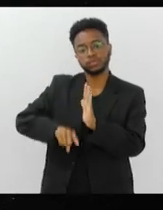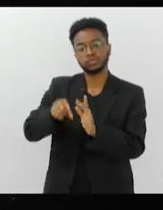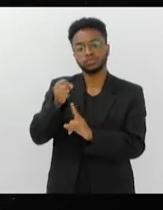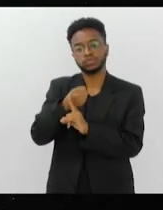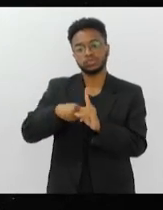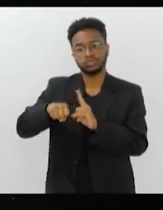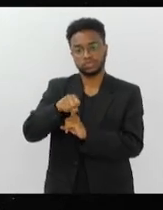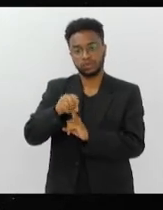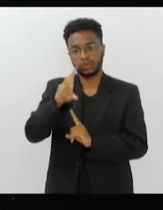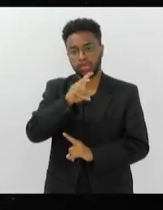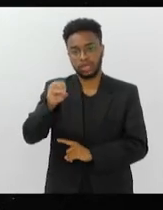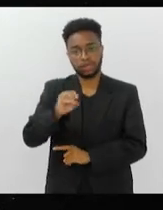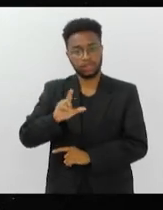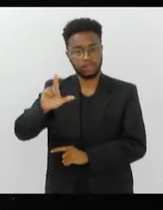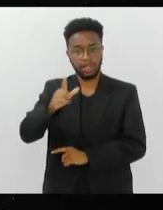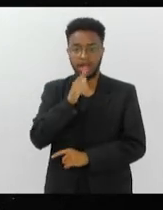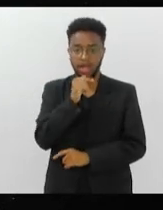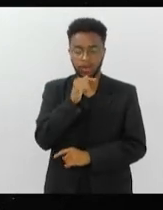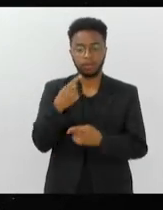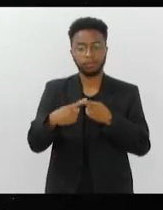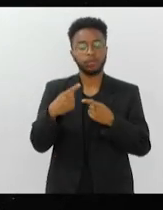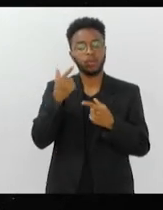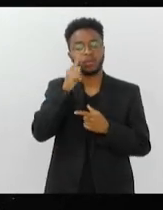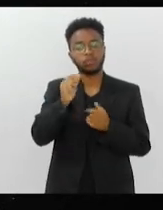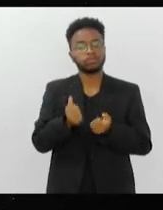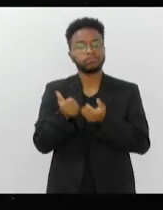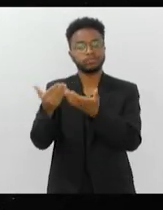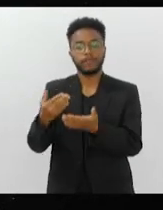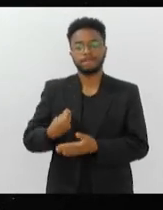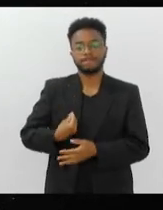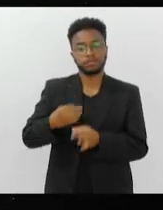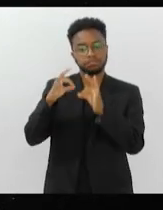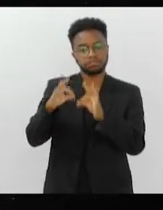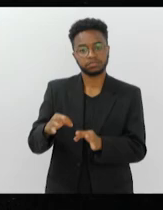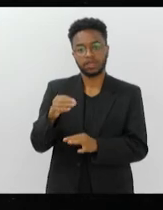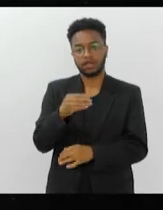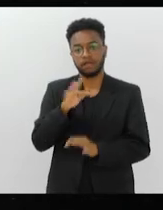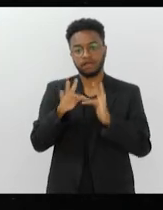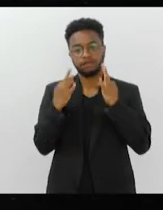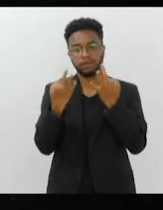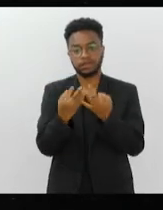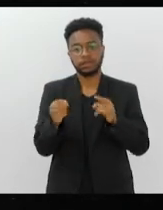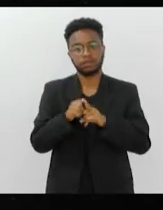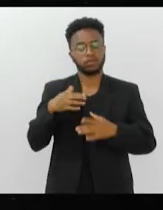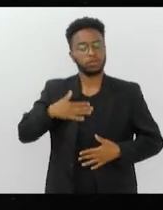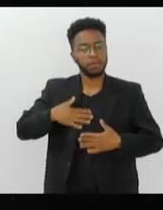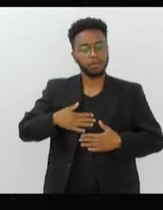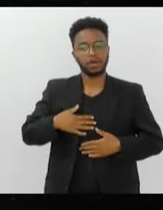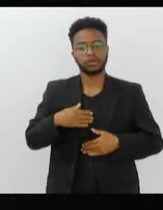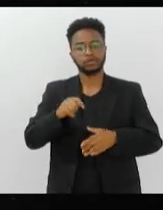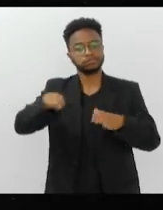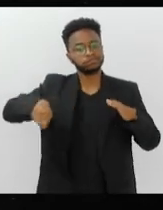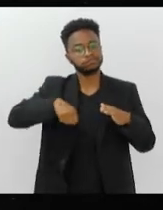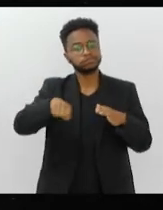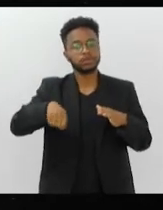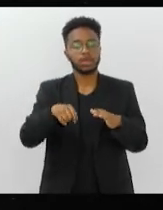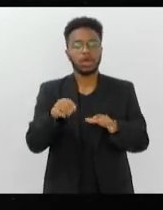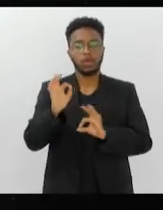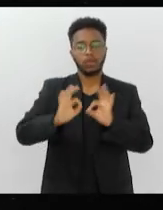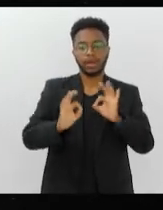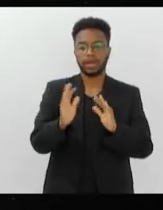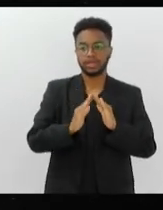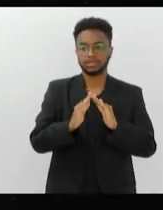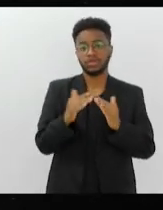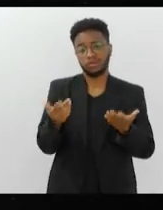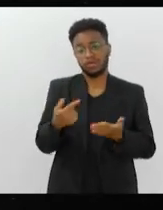água para poder dar dignidade à sua família, não é isso? Dignidade à sua família, não é dar banho, fazer comida, arrumar casa. E quando eu falo a questão da